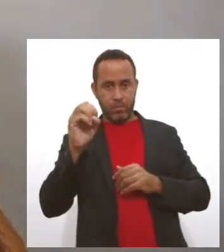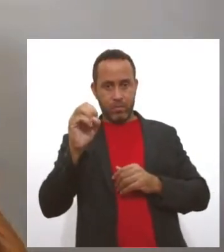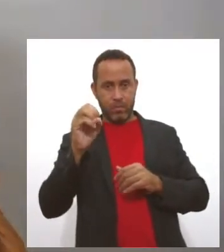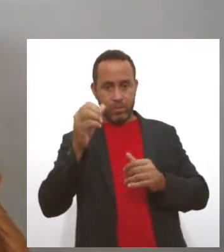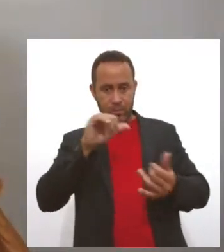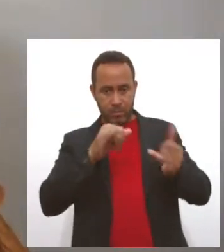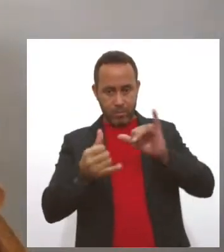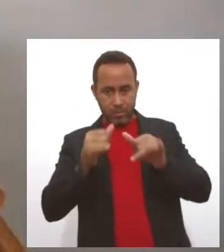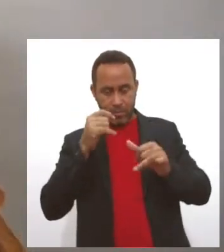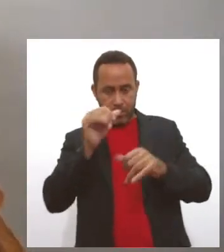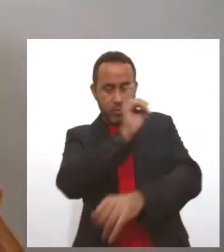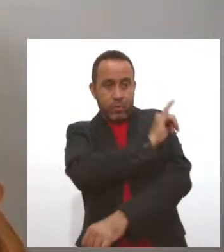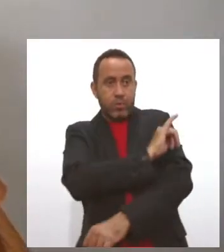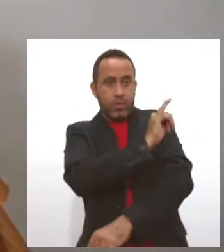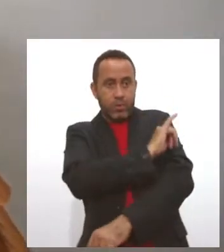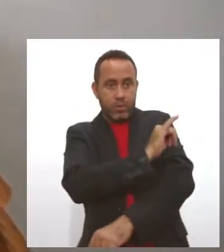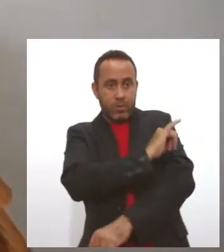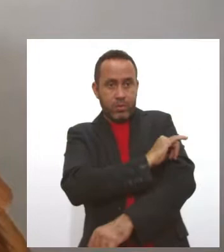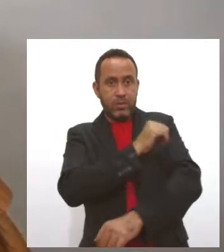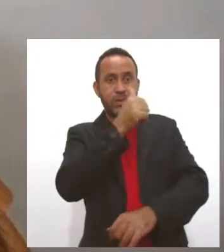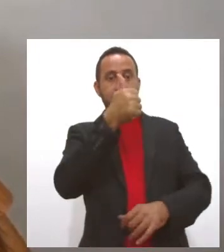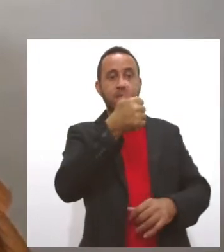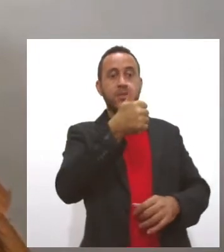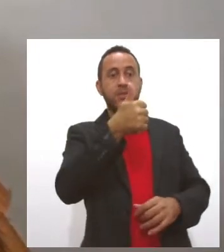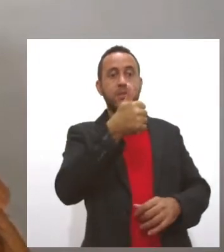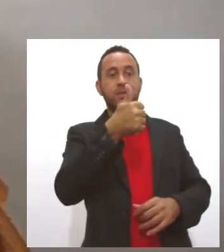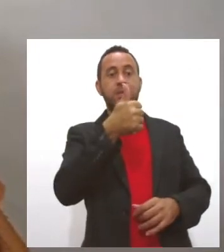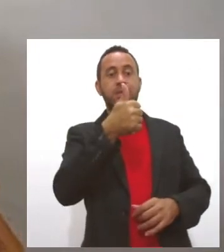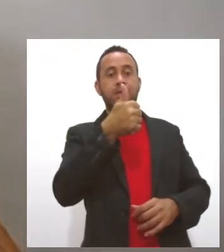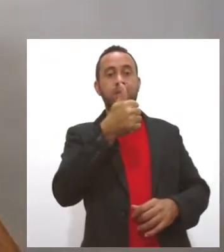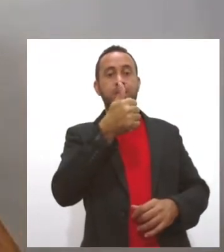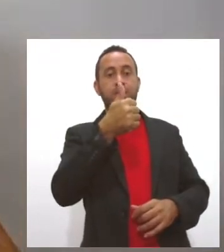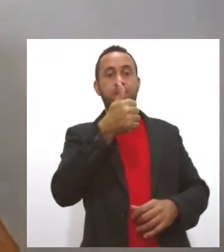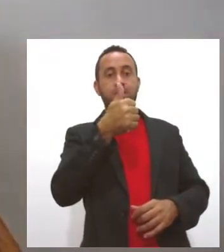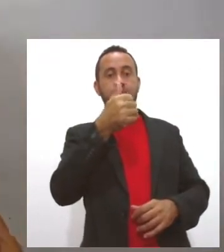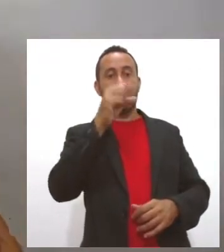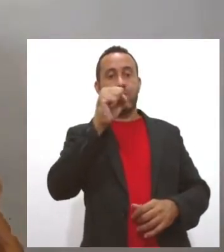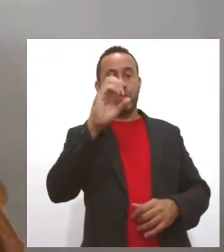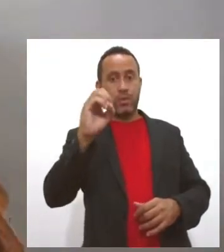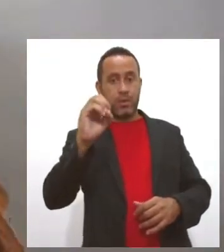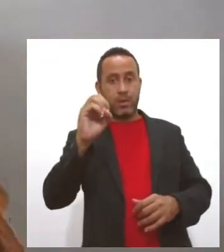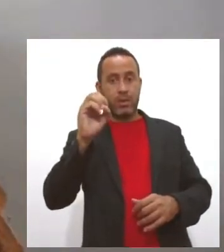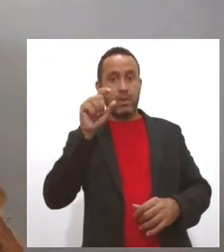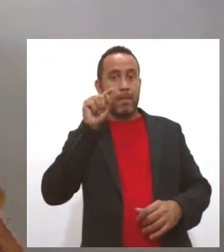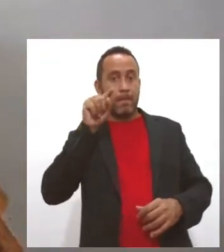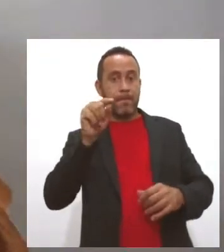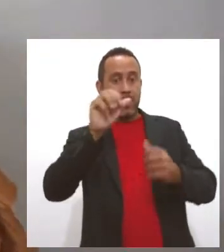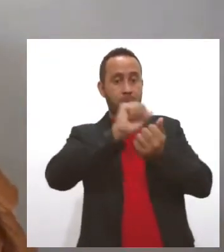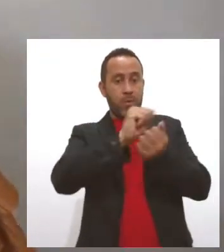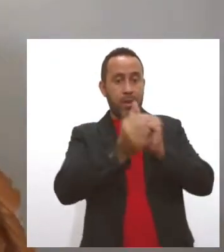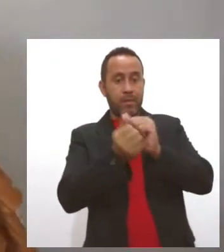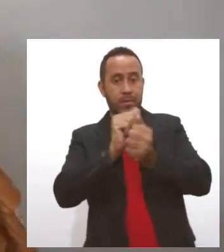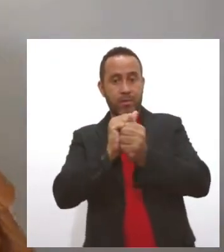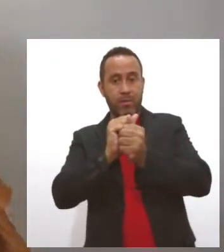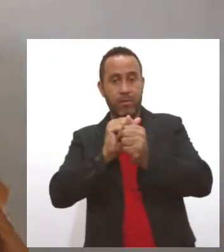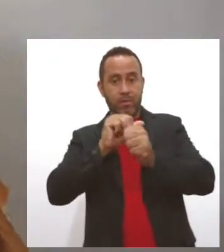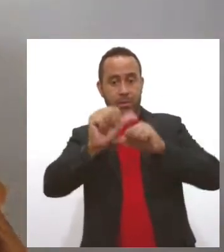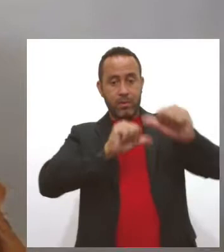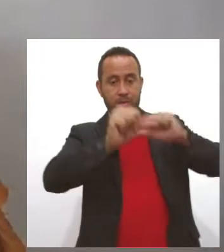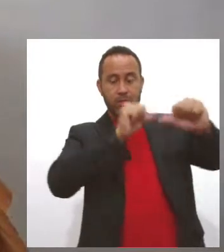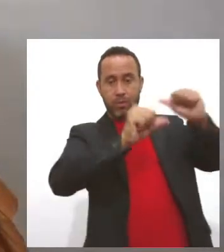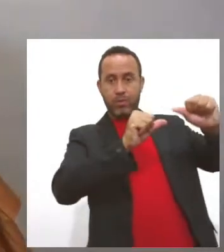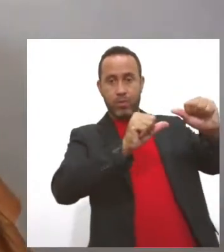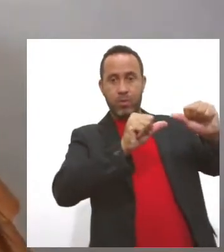estado do Rio de Janeiro, ou seja, 180 mutações do novo coronavírus que ninguém sabe como reagem. Sabem que